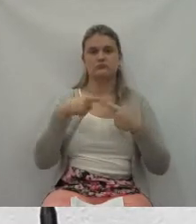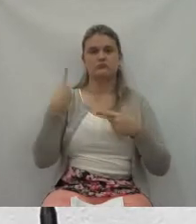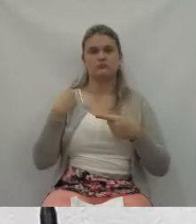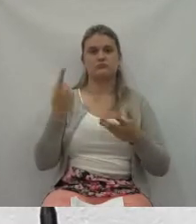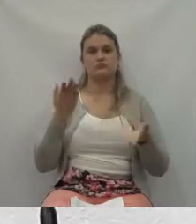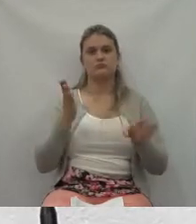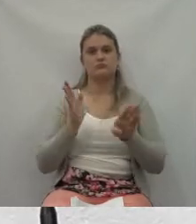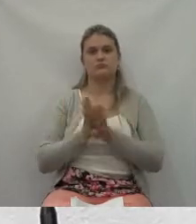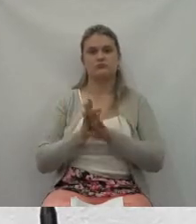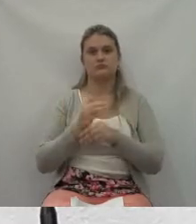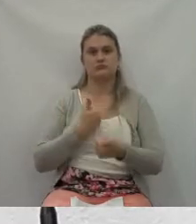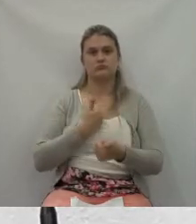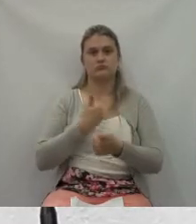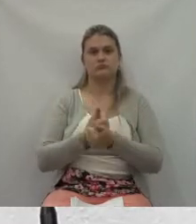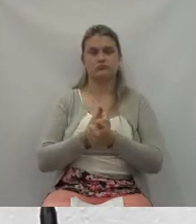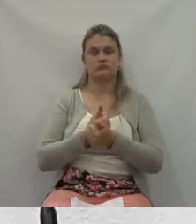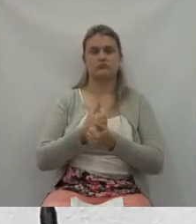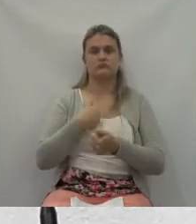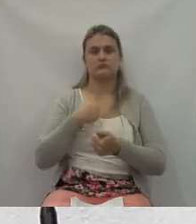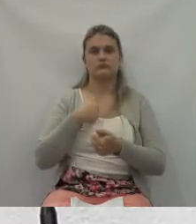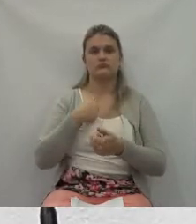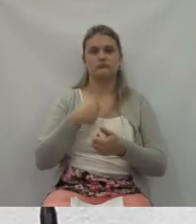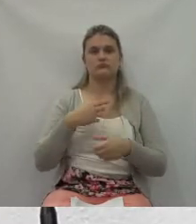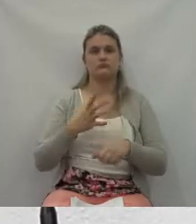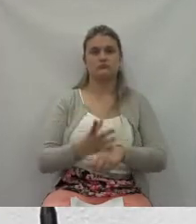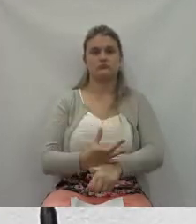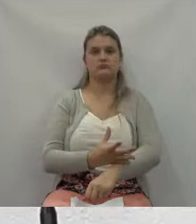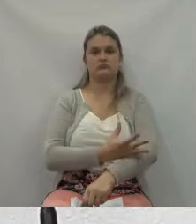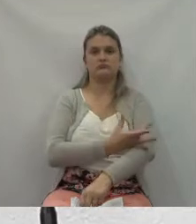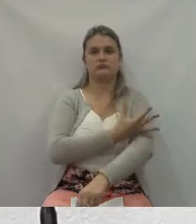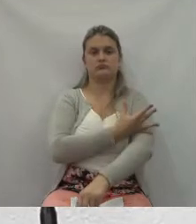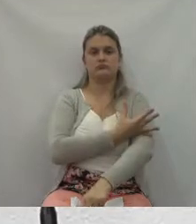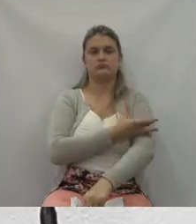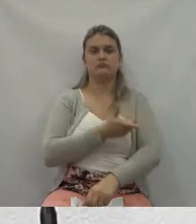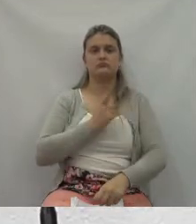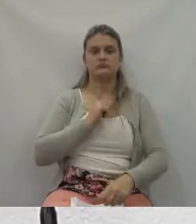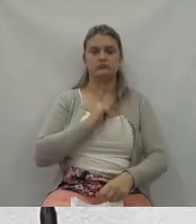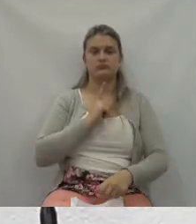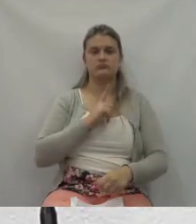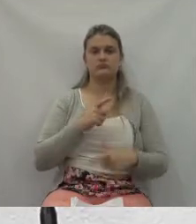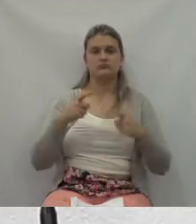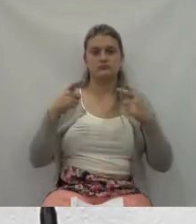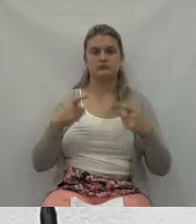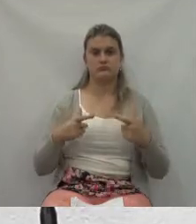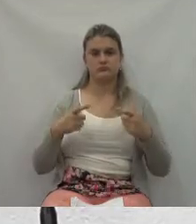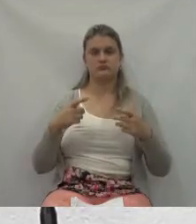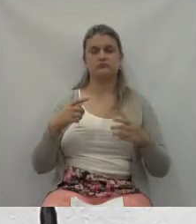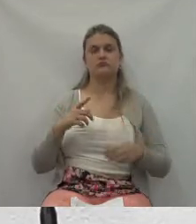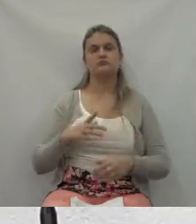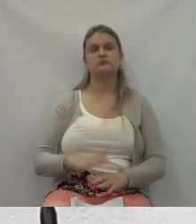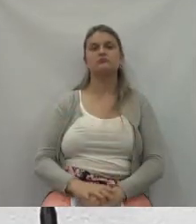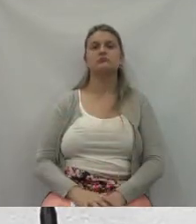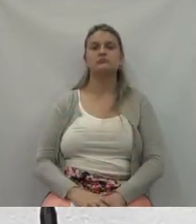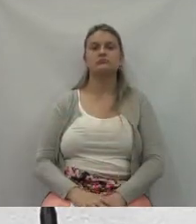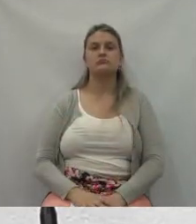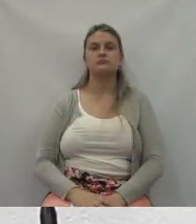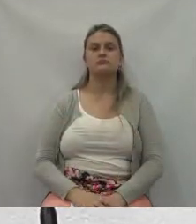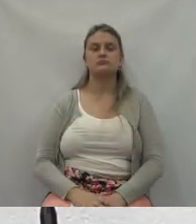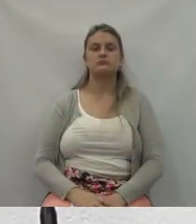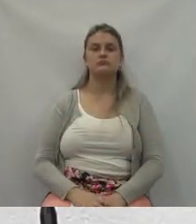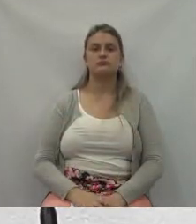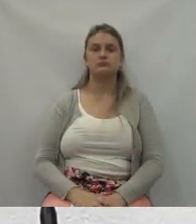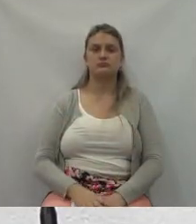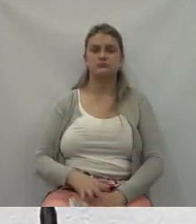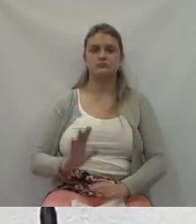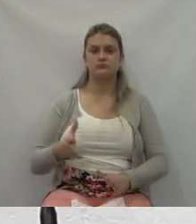tocado pela emoção, deste lugar, aonde, mais da metade da minha carreira,